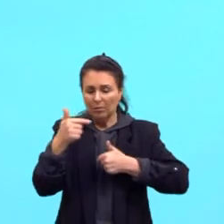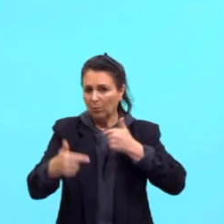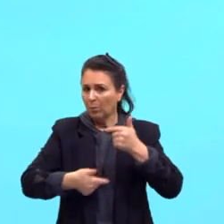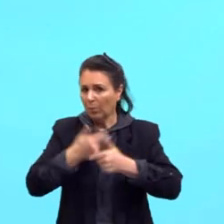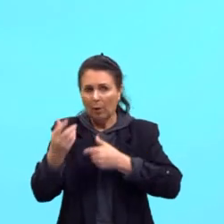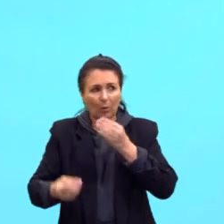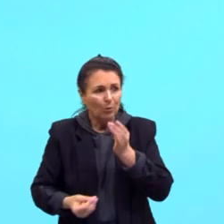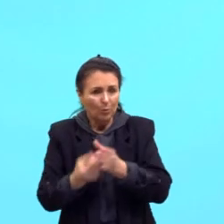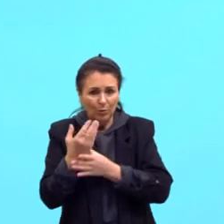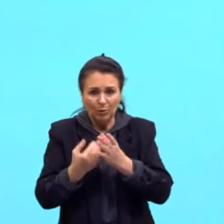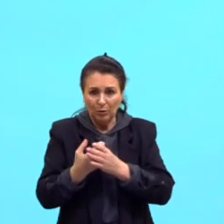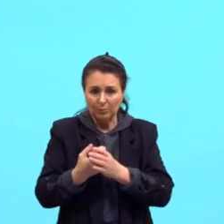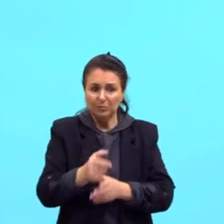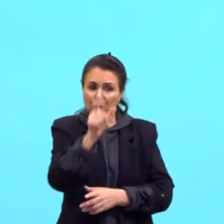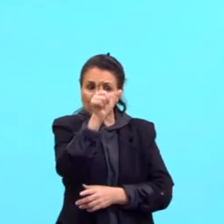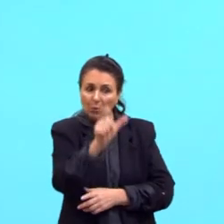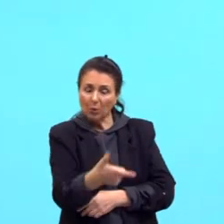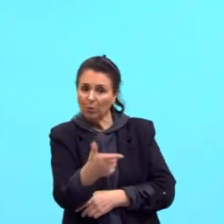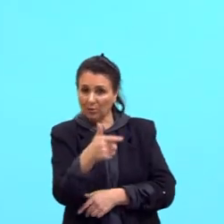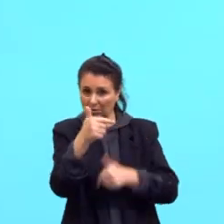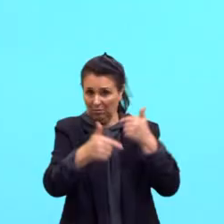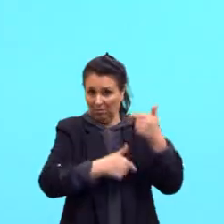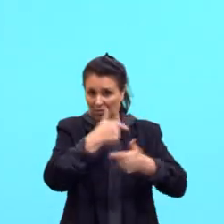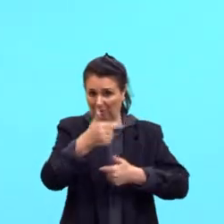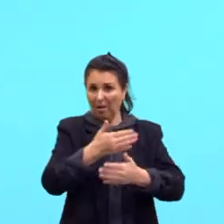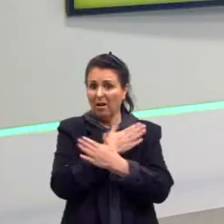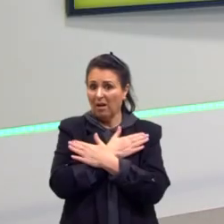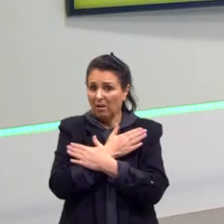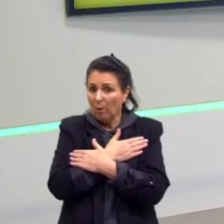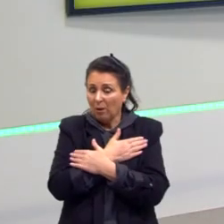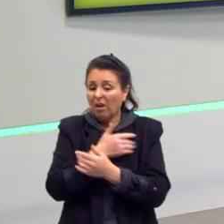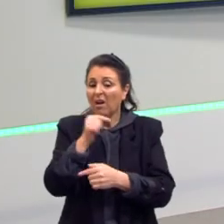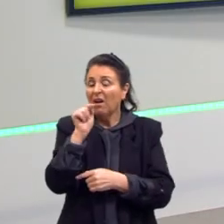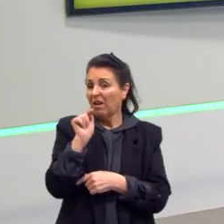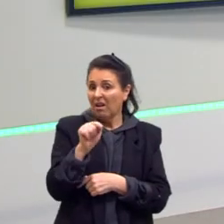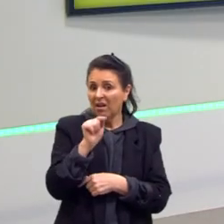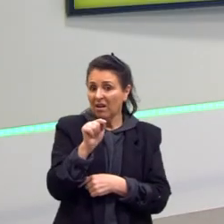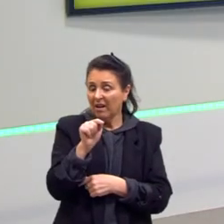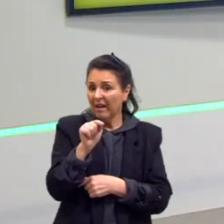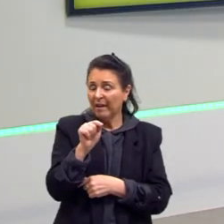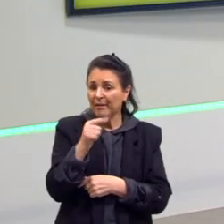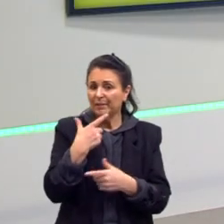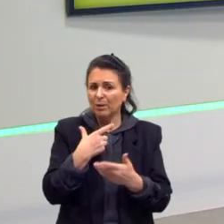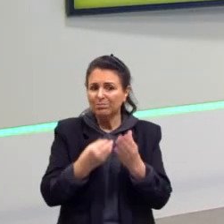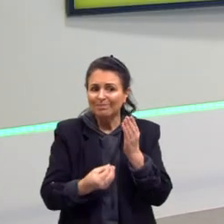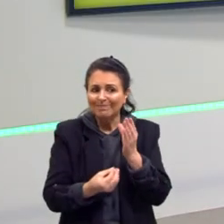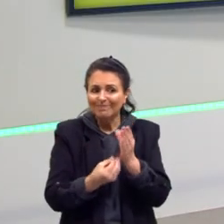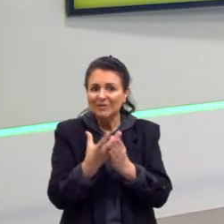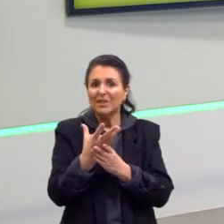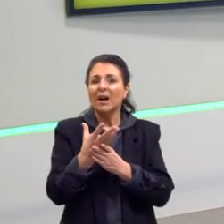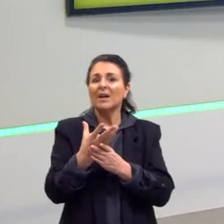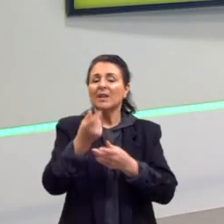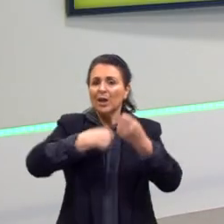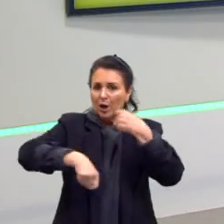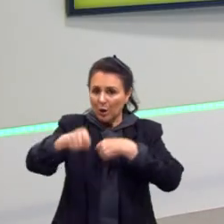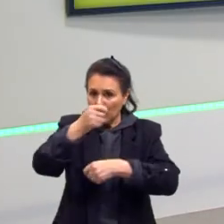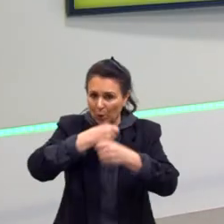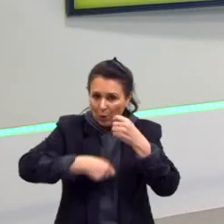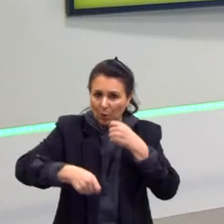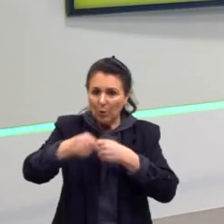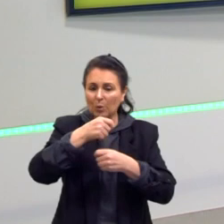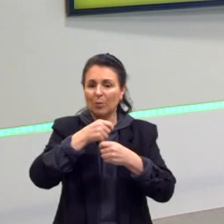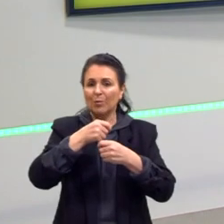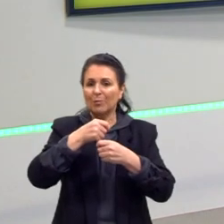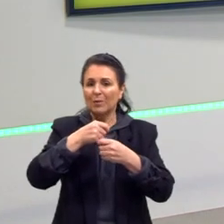Quando uma pessoa tá desempregada, ela não gera, não faz essa economia girar, ela acaba ficando